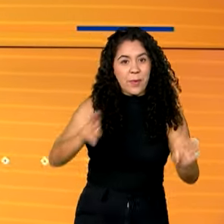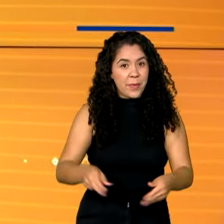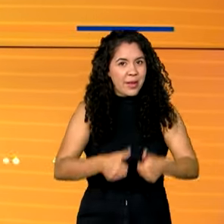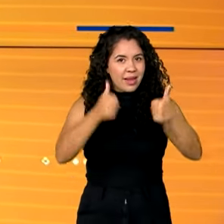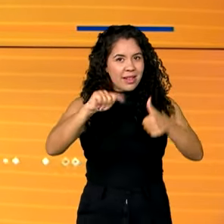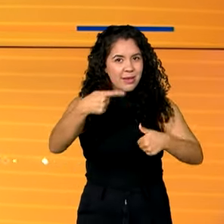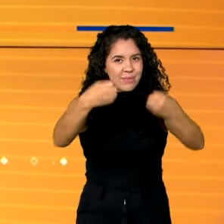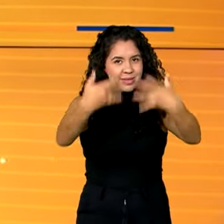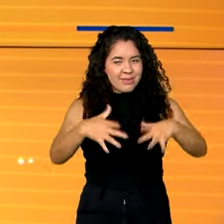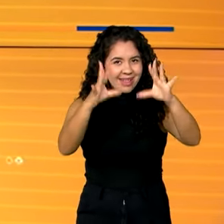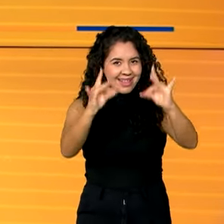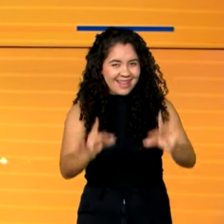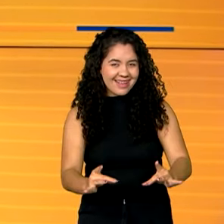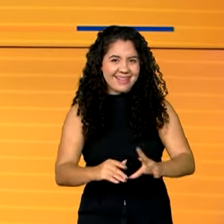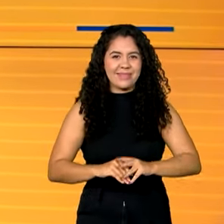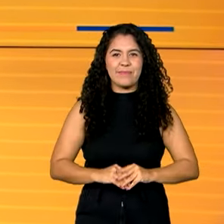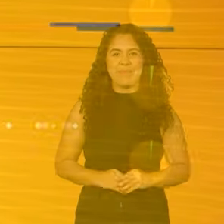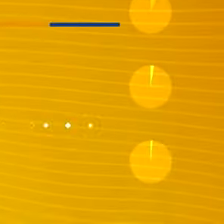detalhes você confere já já.